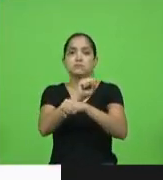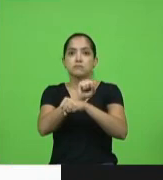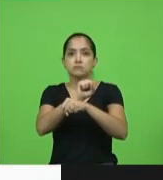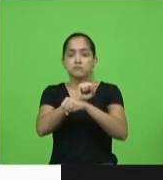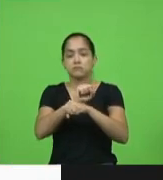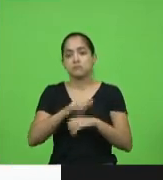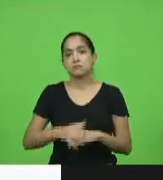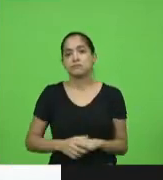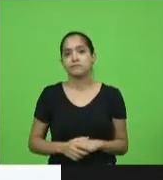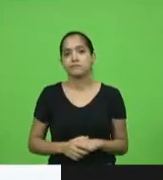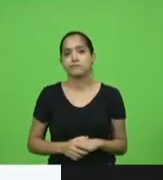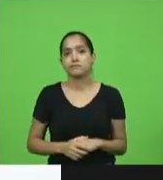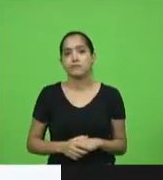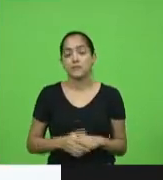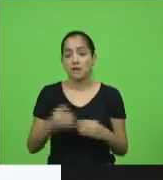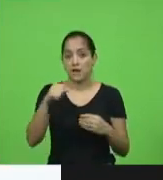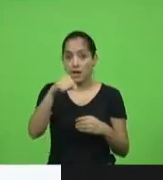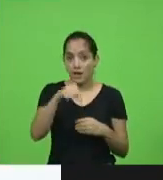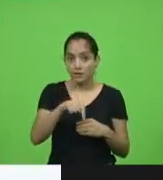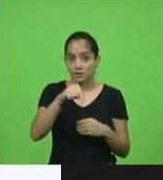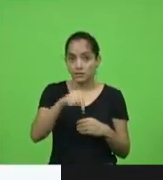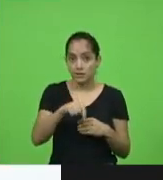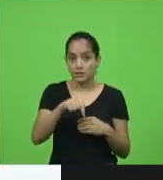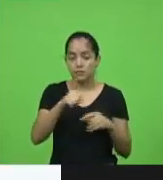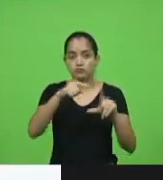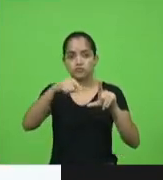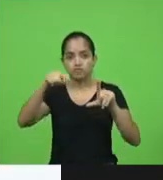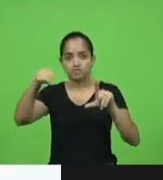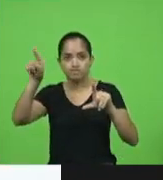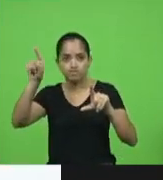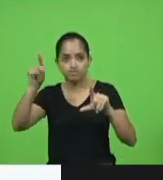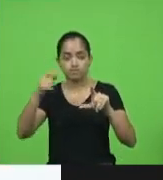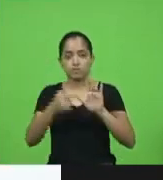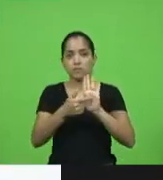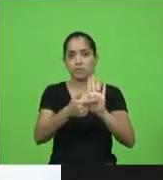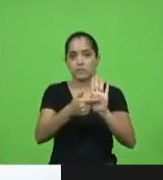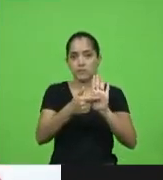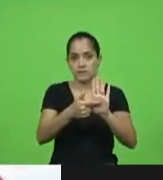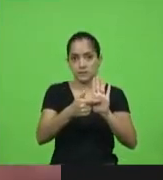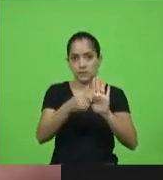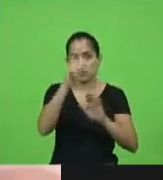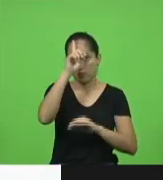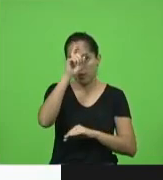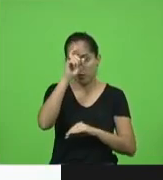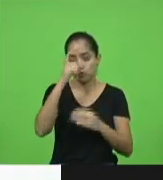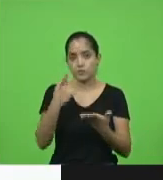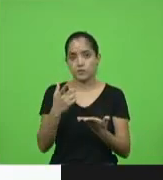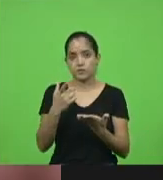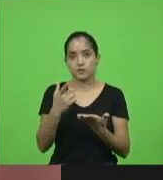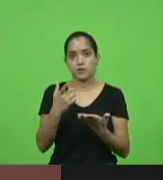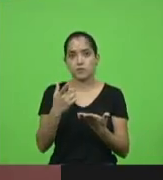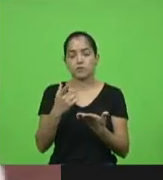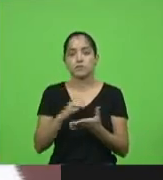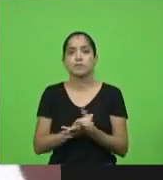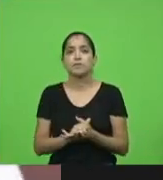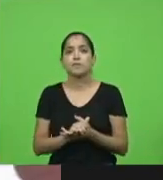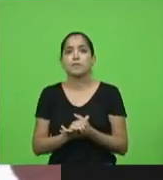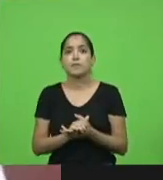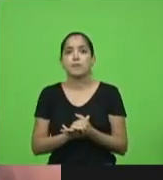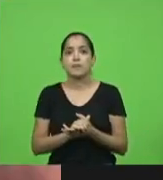aqui, um dado apresentado pela direção do hospital que é dramático. Em